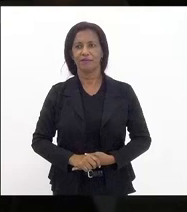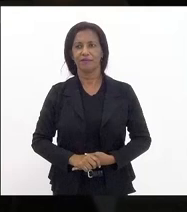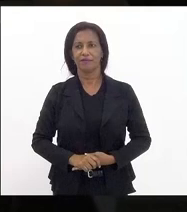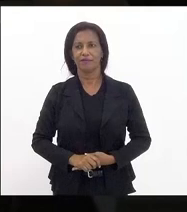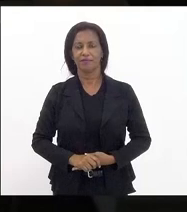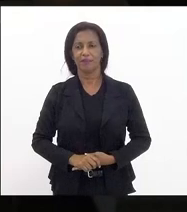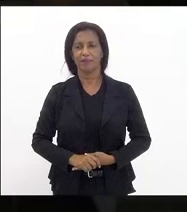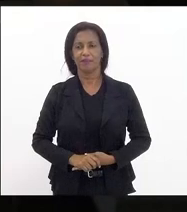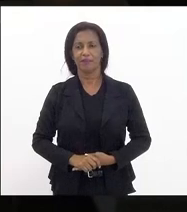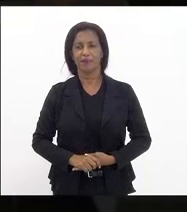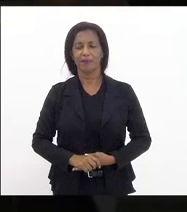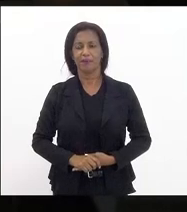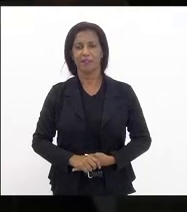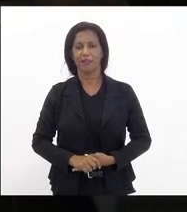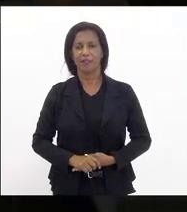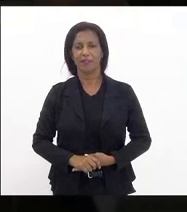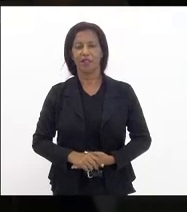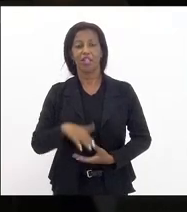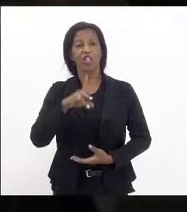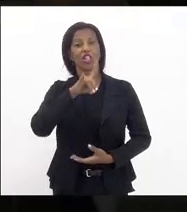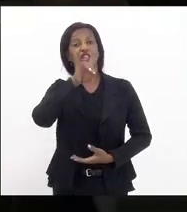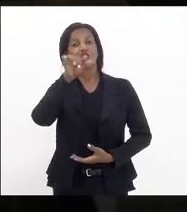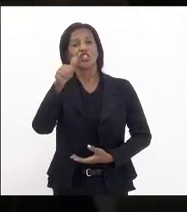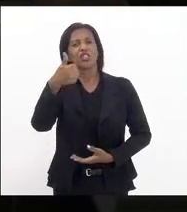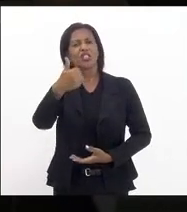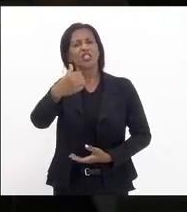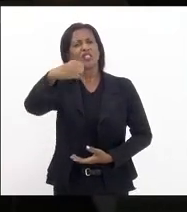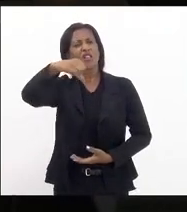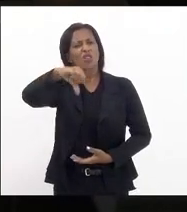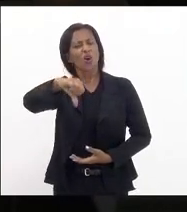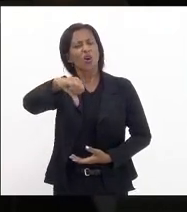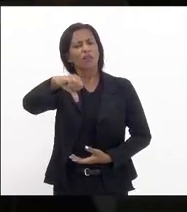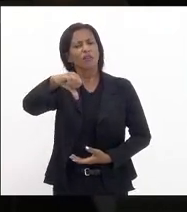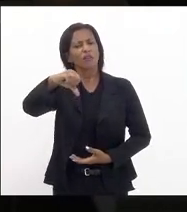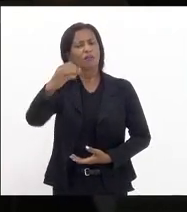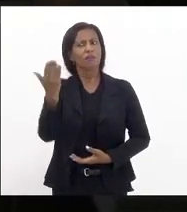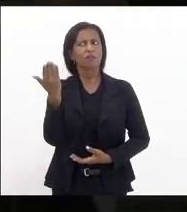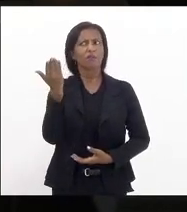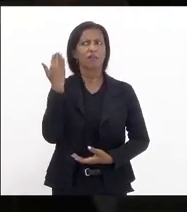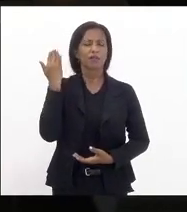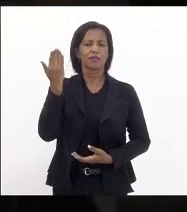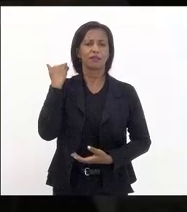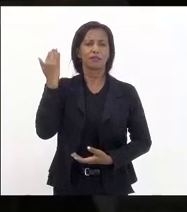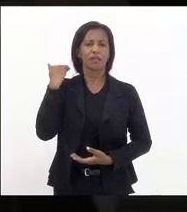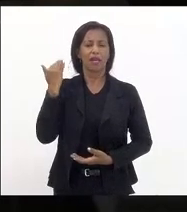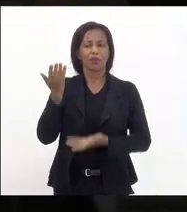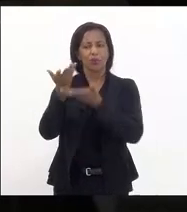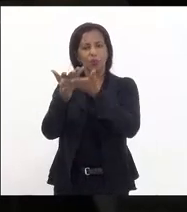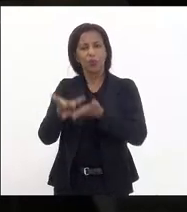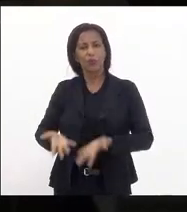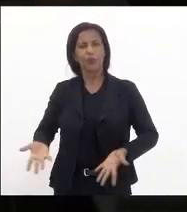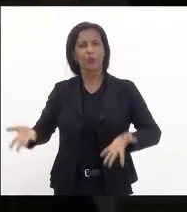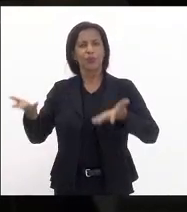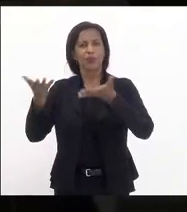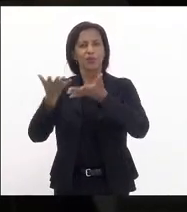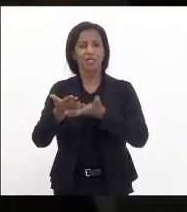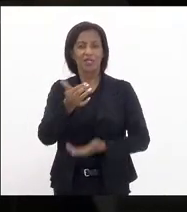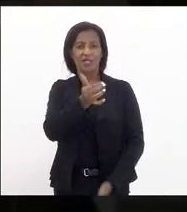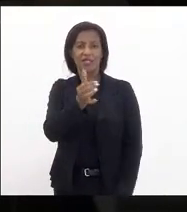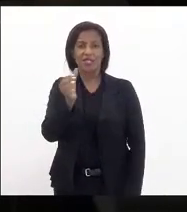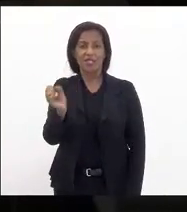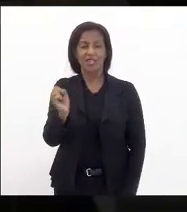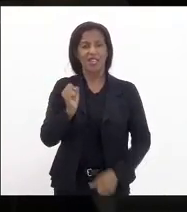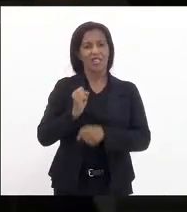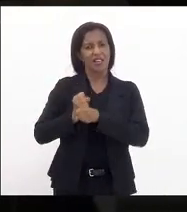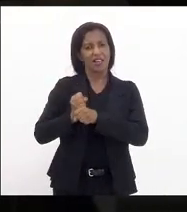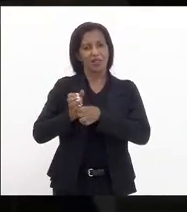no dia 19 próximo passado comemoramos os 100 anos de